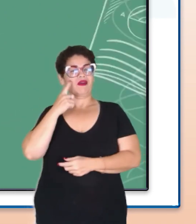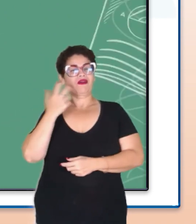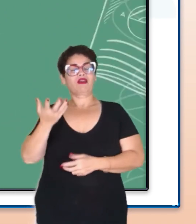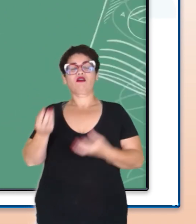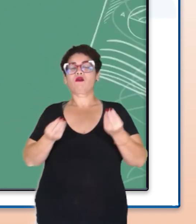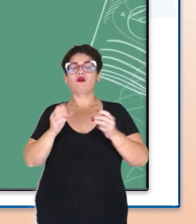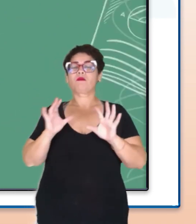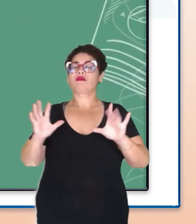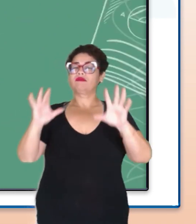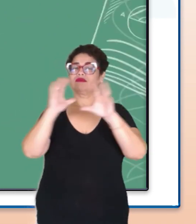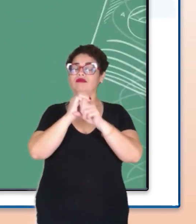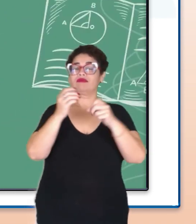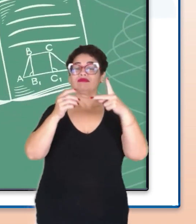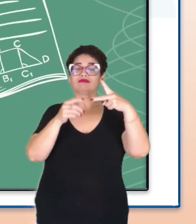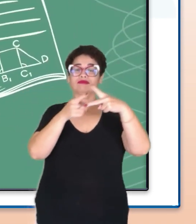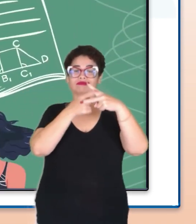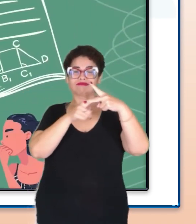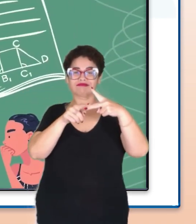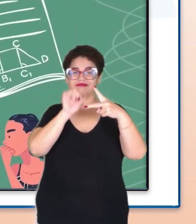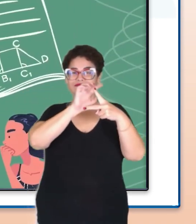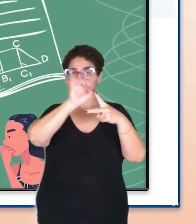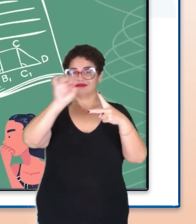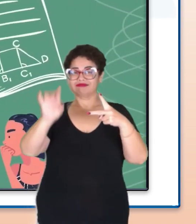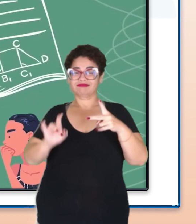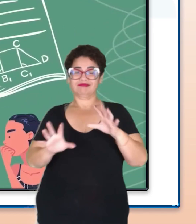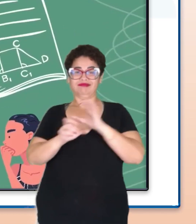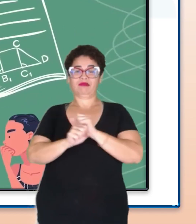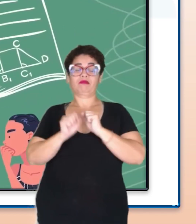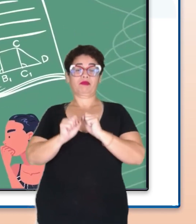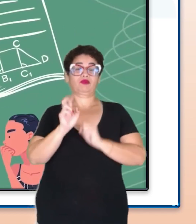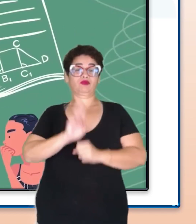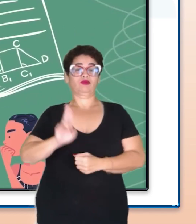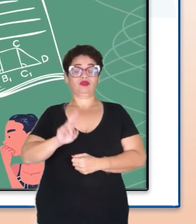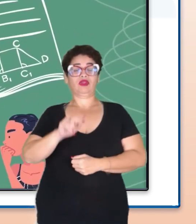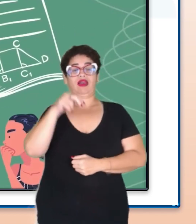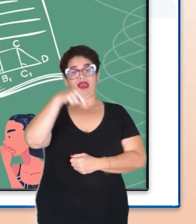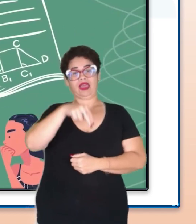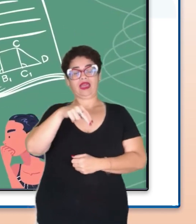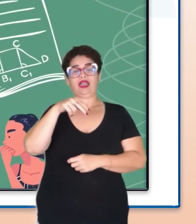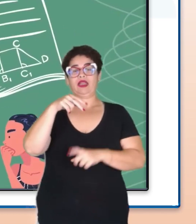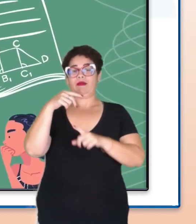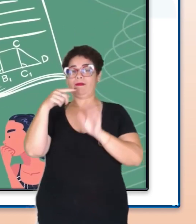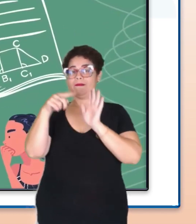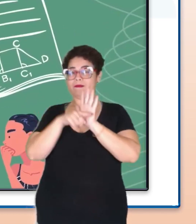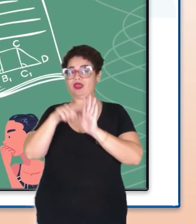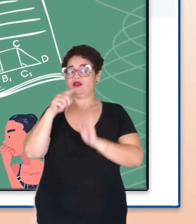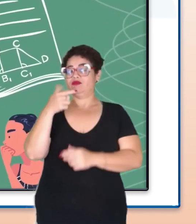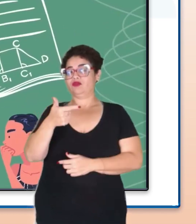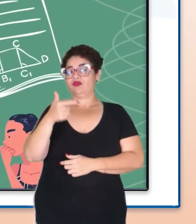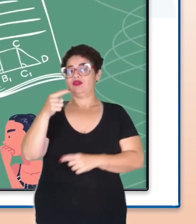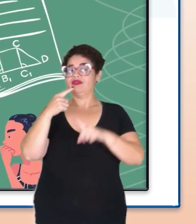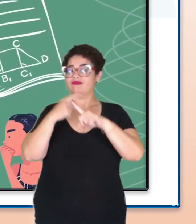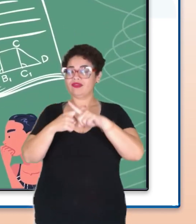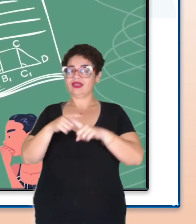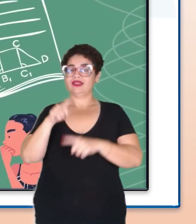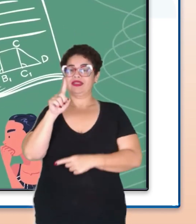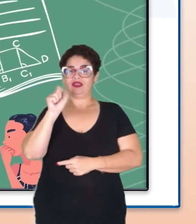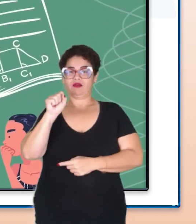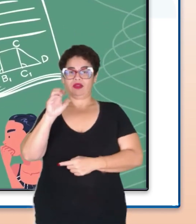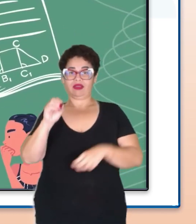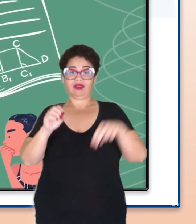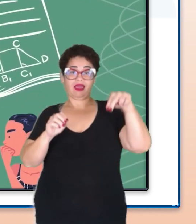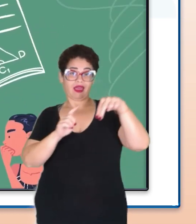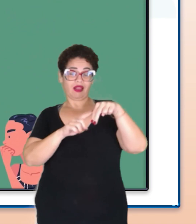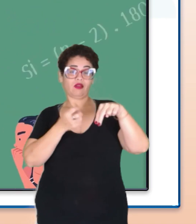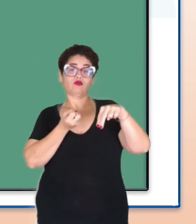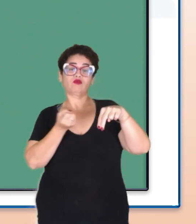a soma dos ângulos internos de um polígono. Podemos usar a fórmula n-2 vezes 180, onde n é